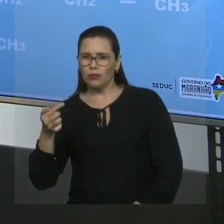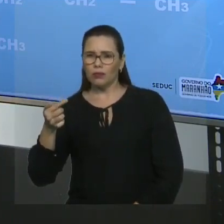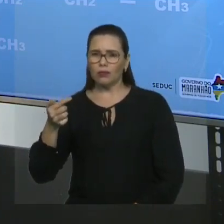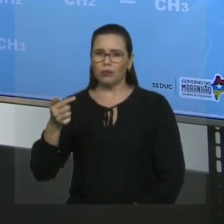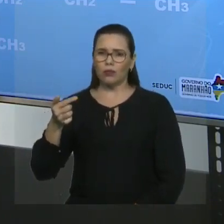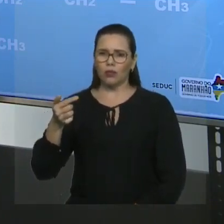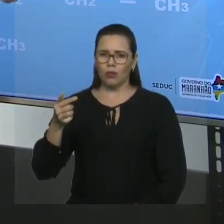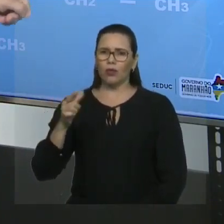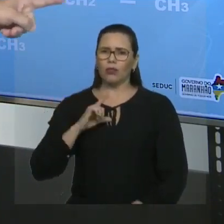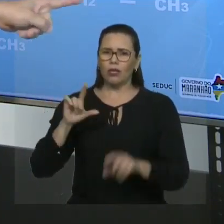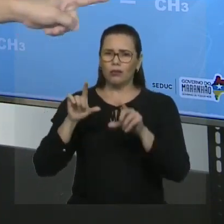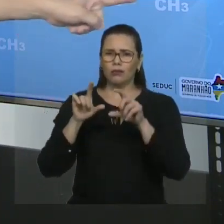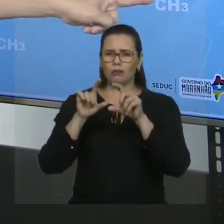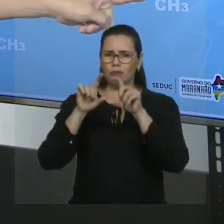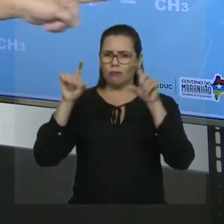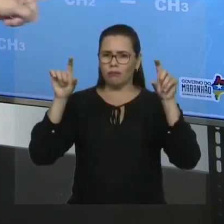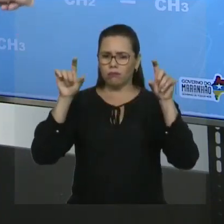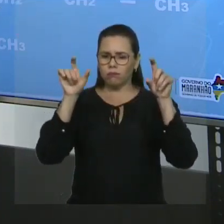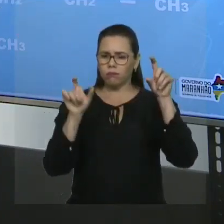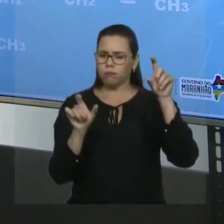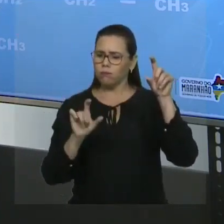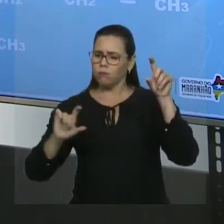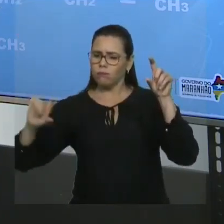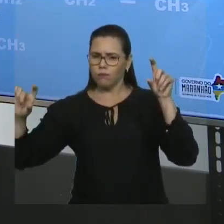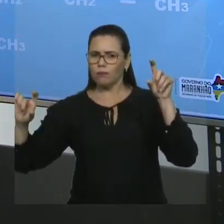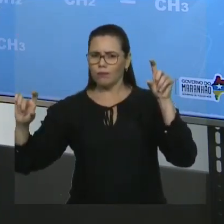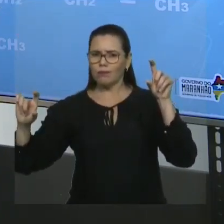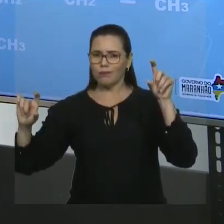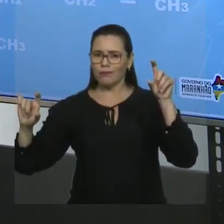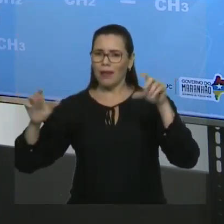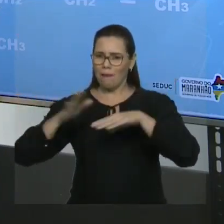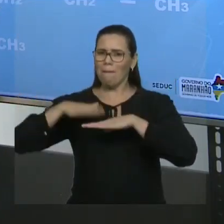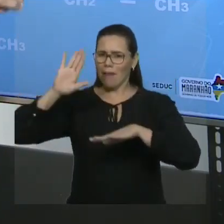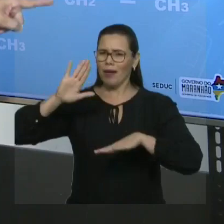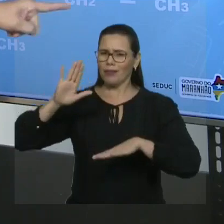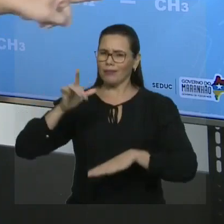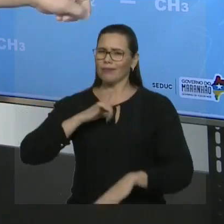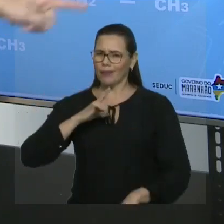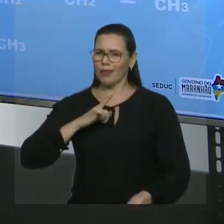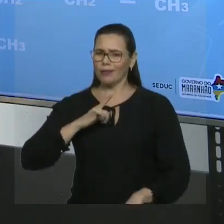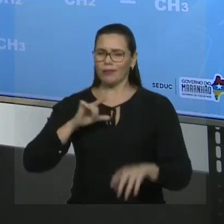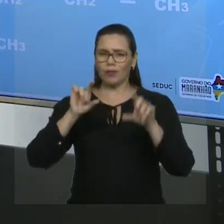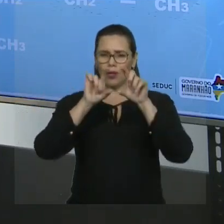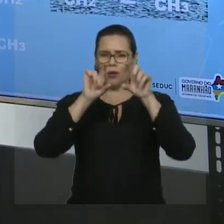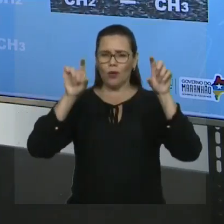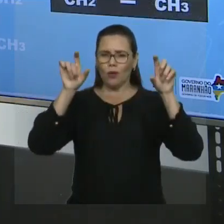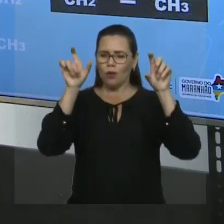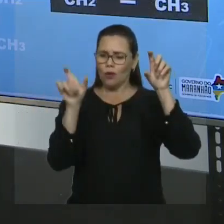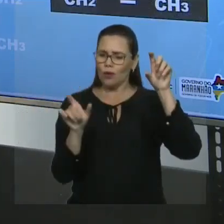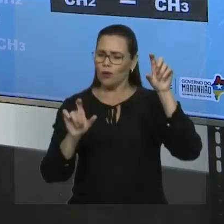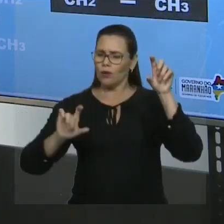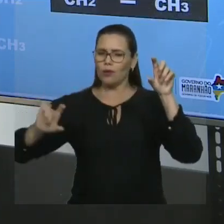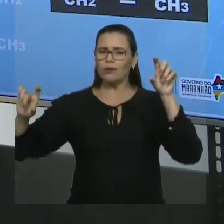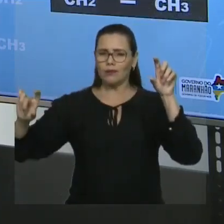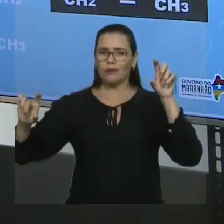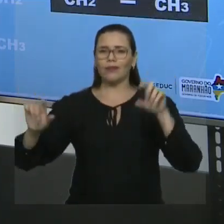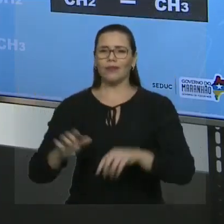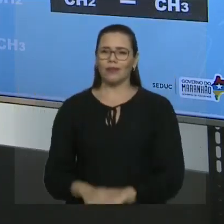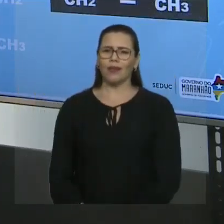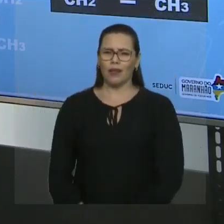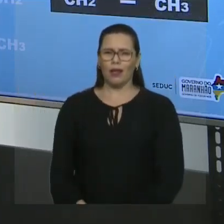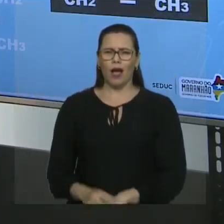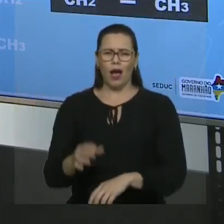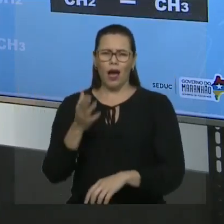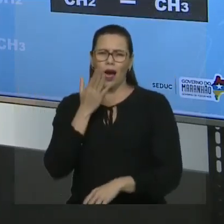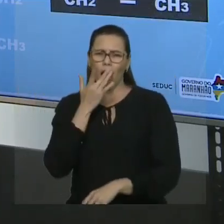que esta aqui tem mais carbonos? Então, consequentemente, esta, por apresentar a maior sequência de carbono, será a nossa cadeia